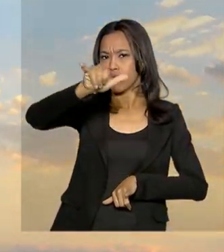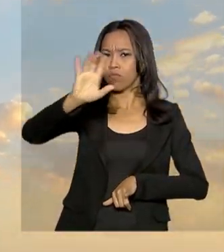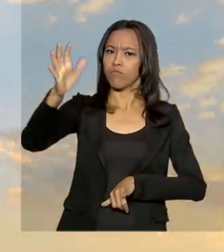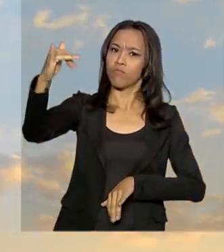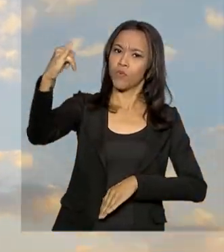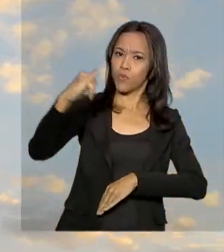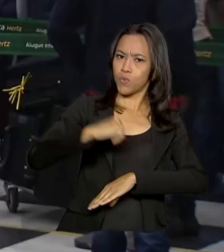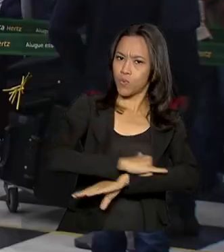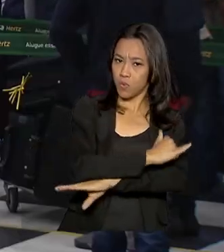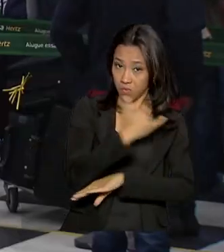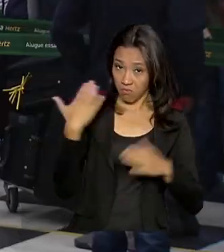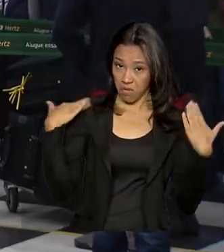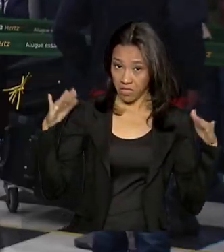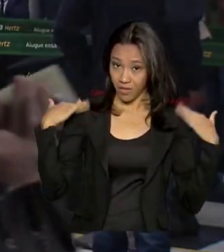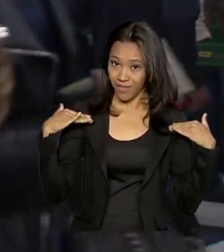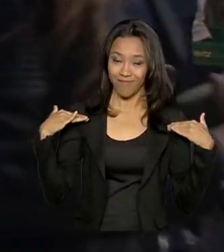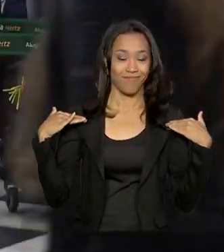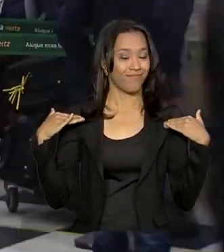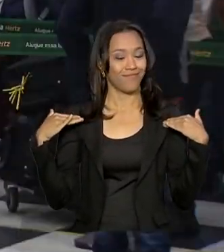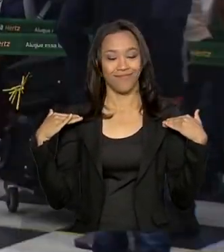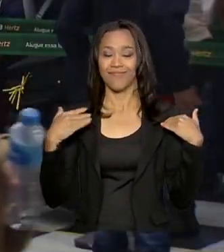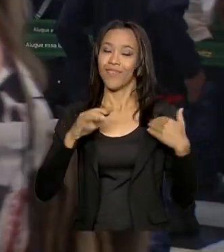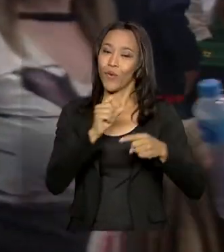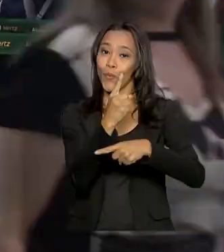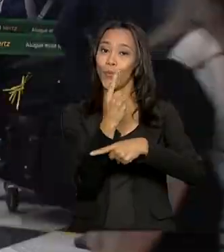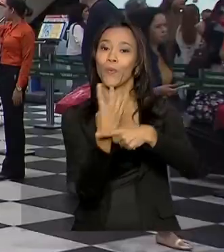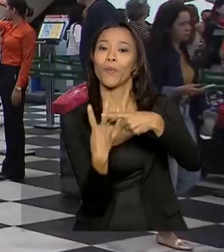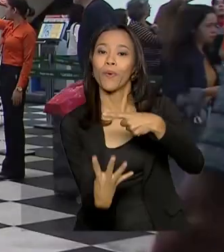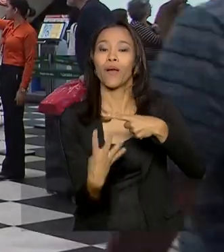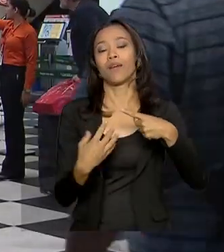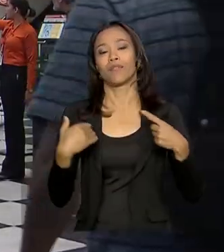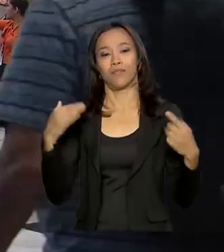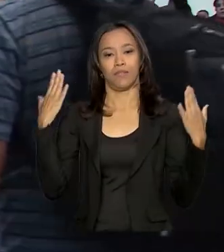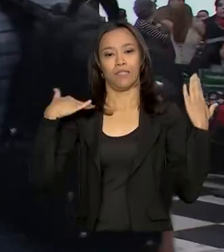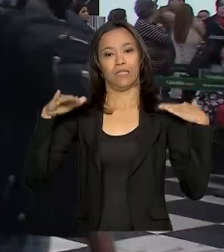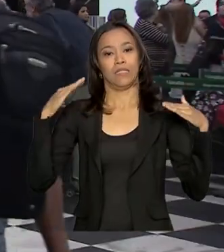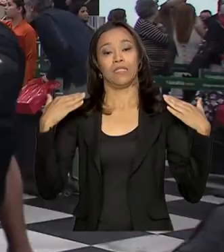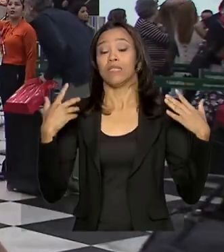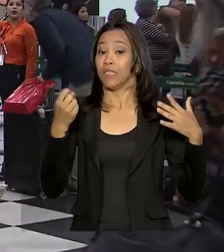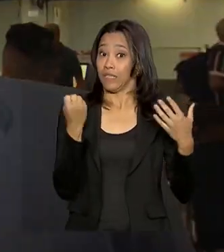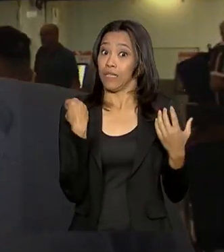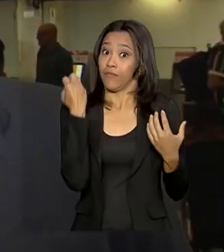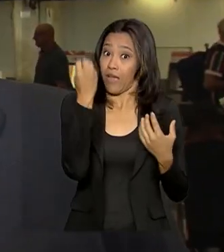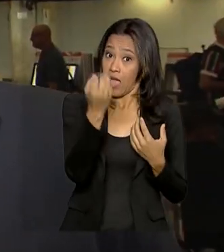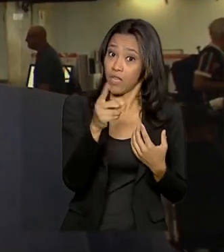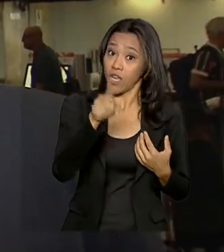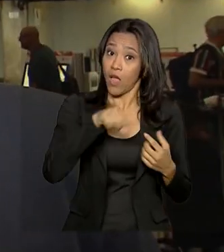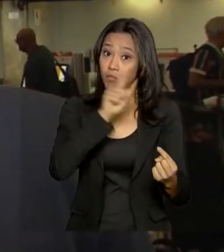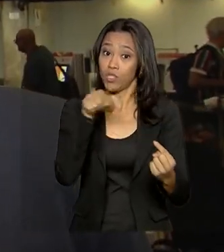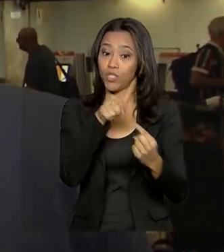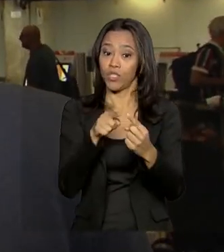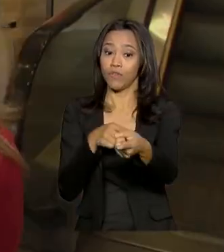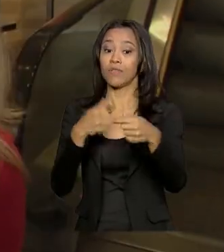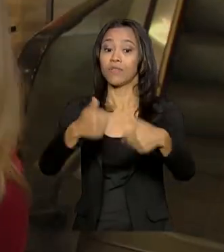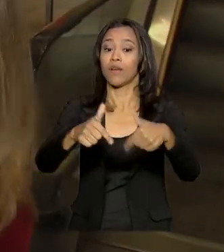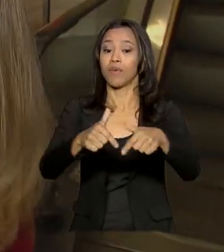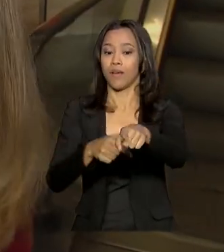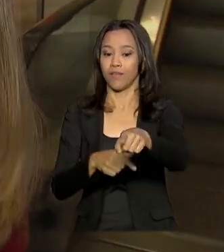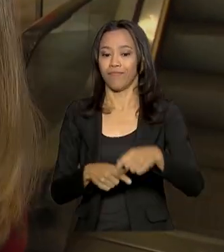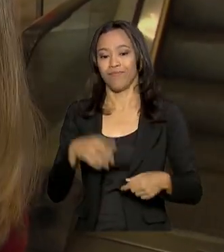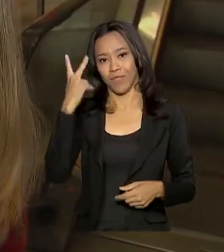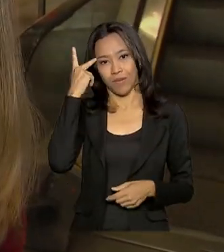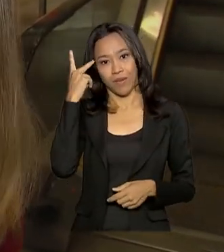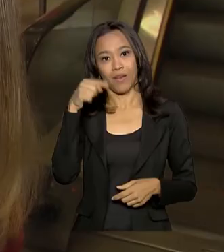nada de passeio. Quase um quarto das viagens brasileiras de avião tem apenas um propósito. Via Negócio, São Paulo. Me